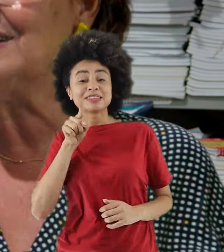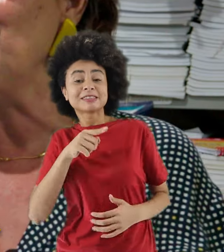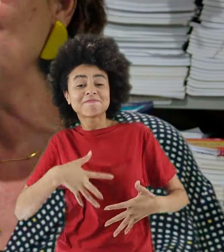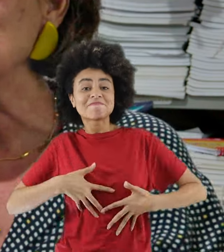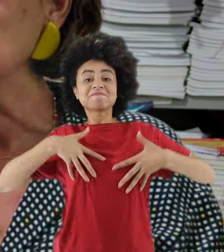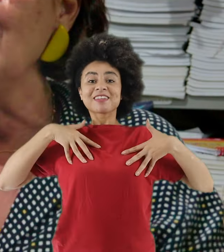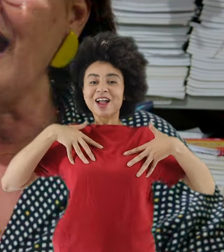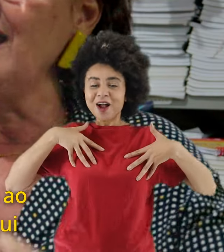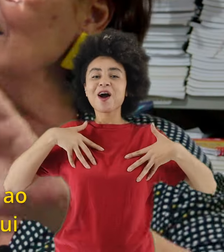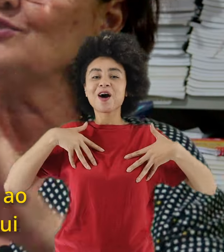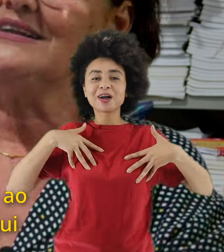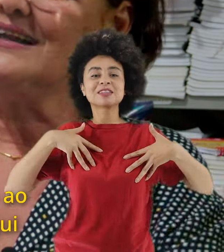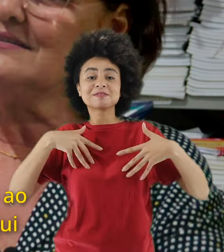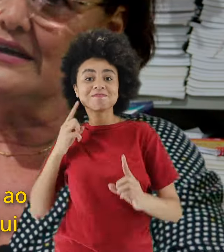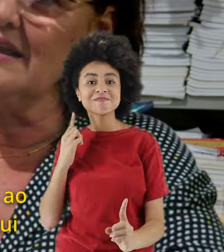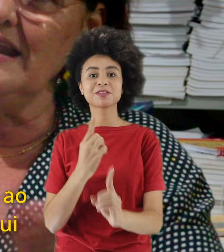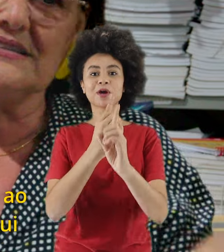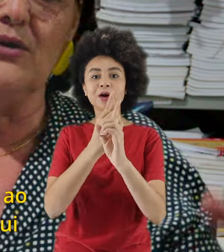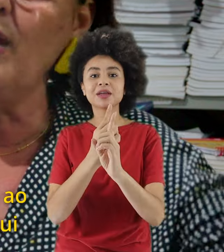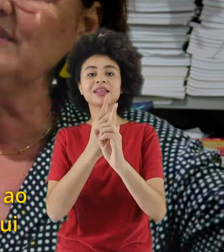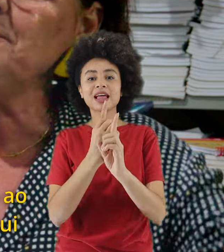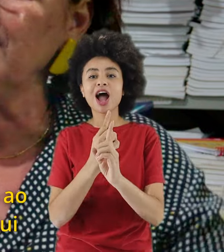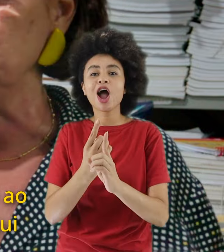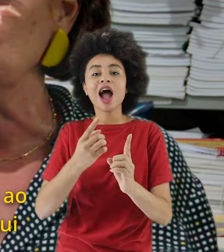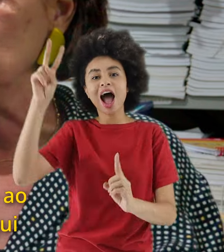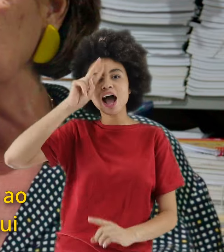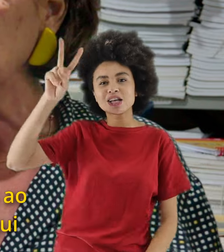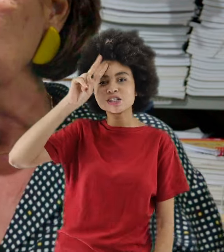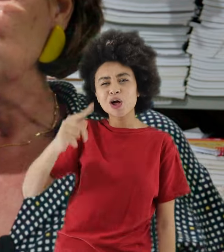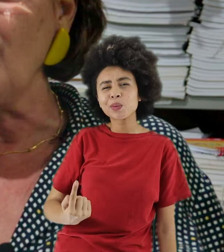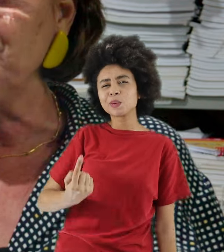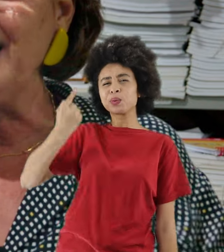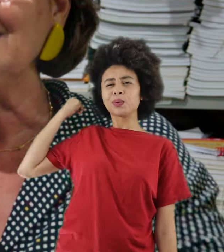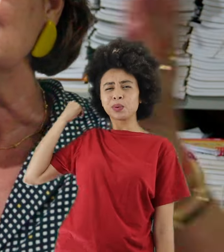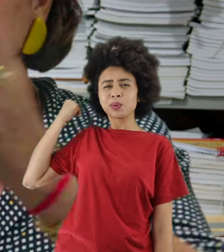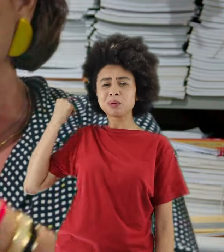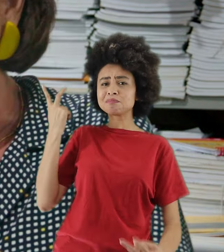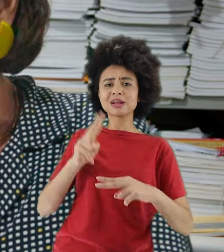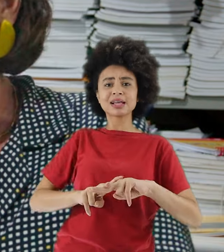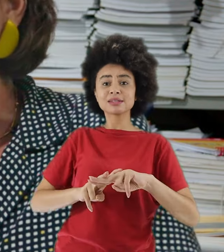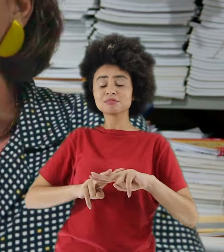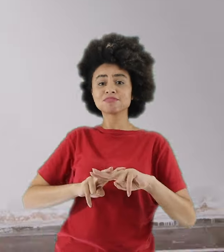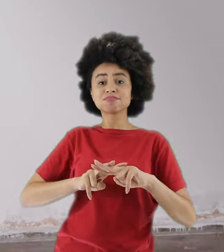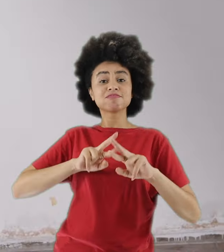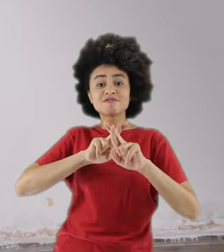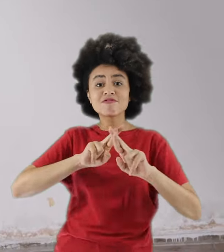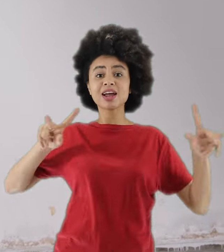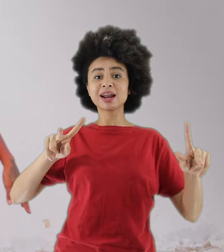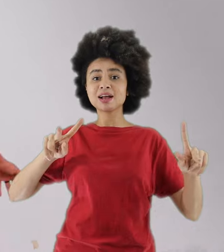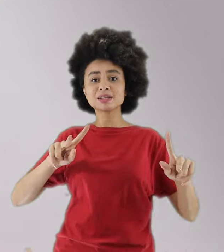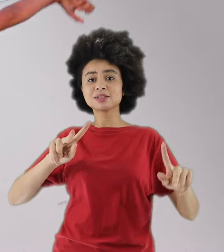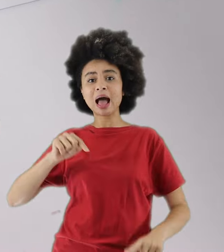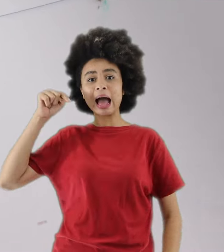menina dessa que hoje, a história dela, em relação ao tempo que ela passou aqui, só fez ela amadurecer